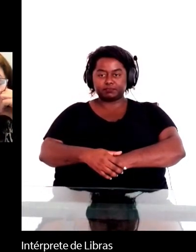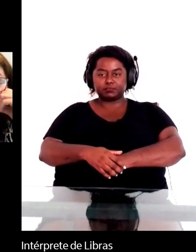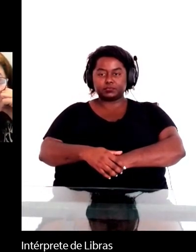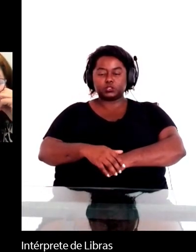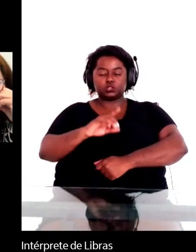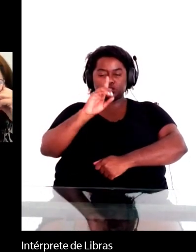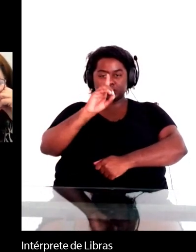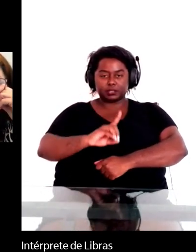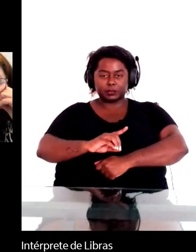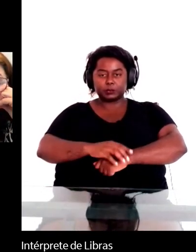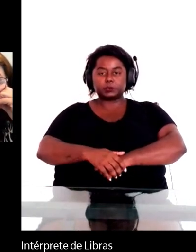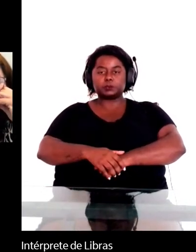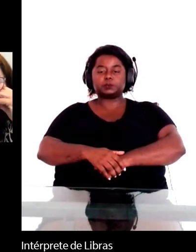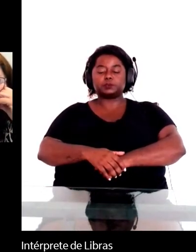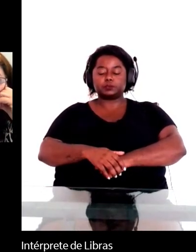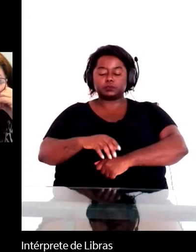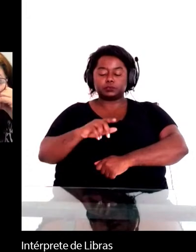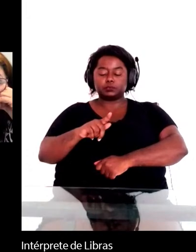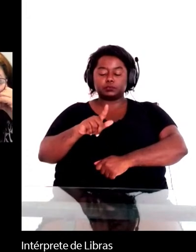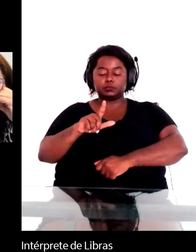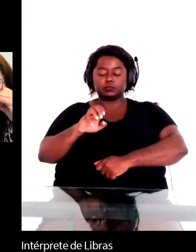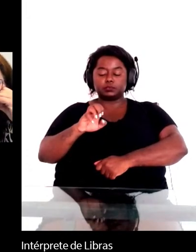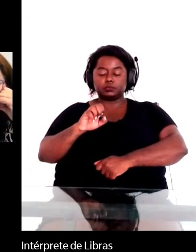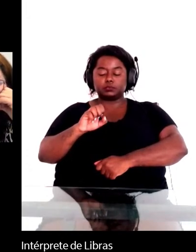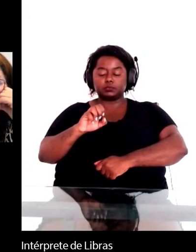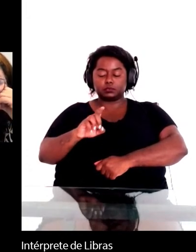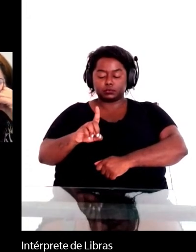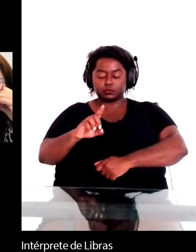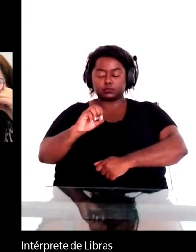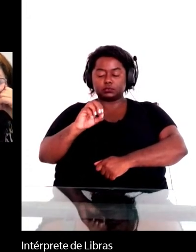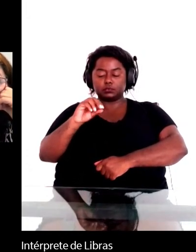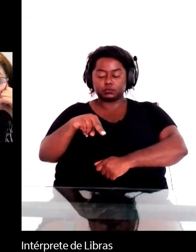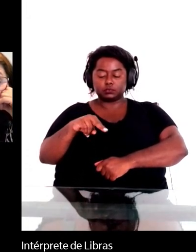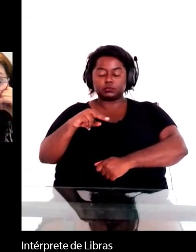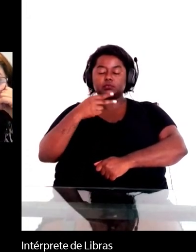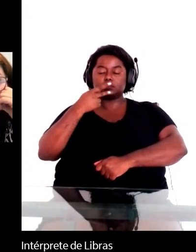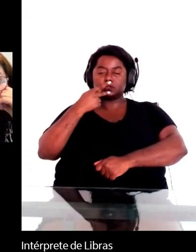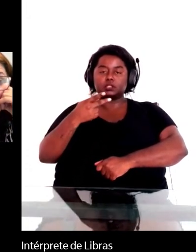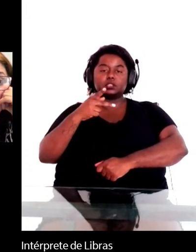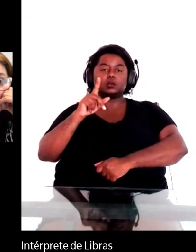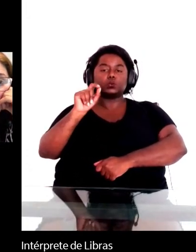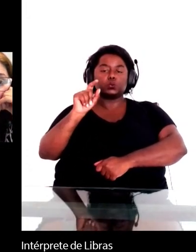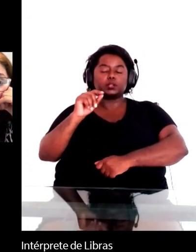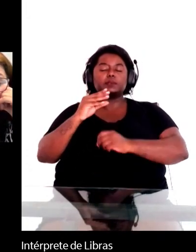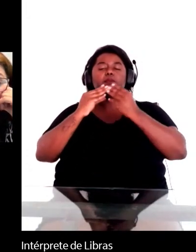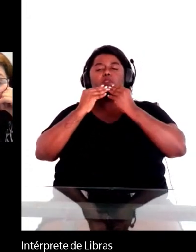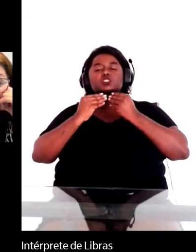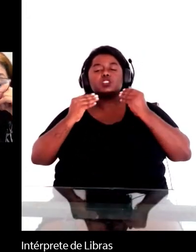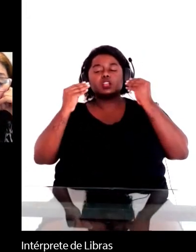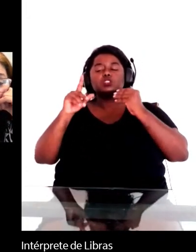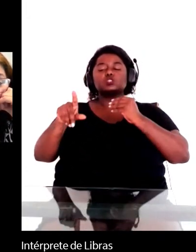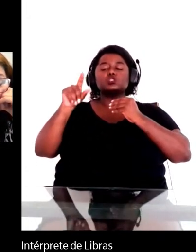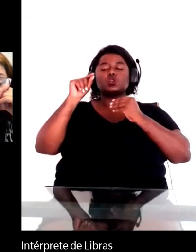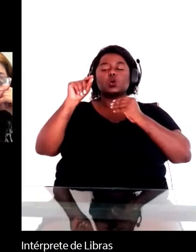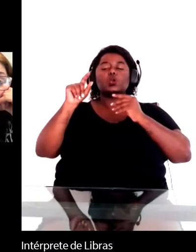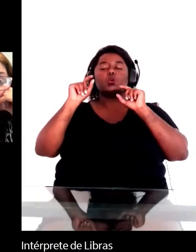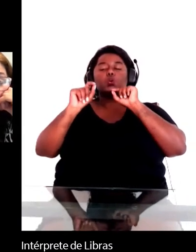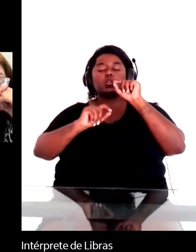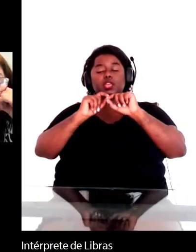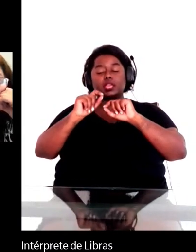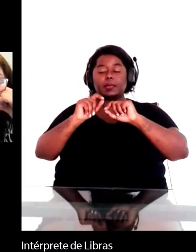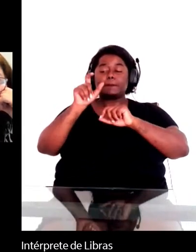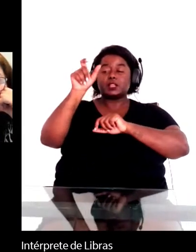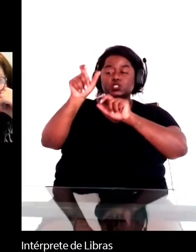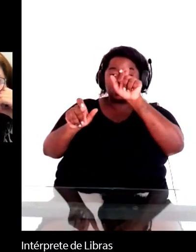Glebson argumenta que, em seus textos, Machado opta por diminuir a autoridade dos personagens escravos